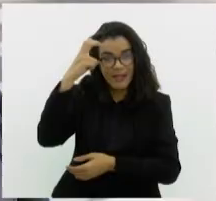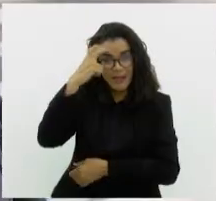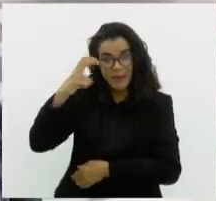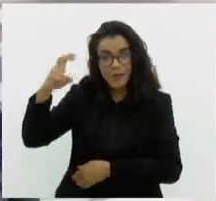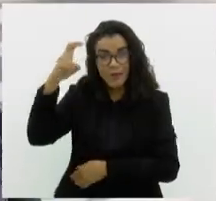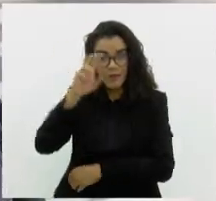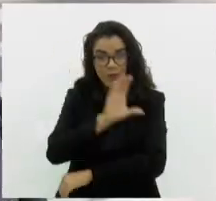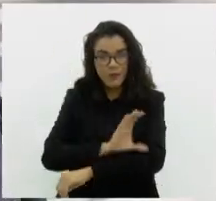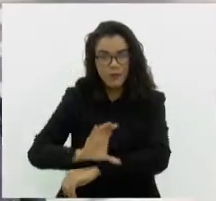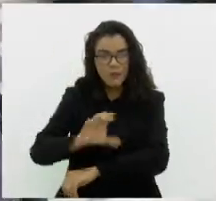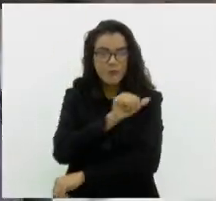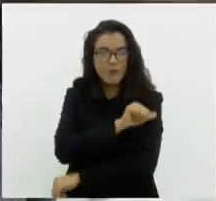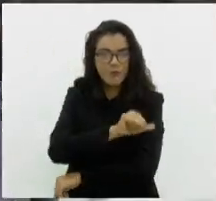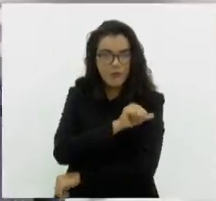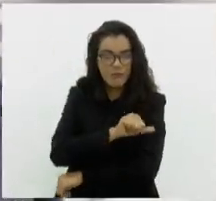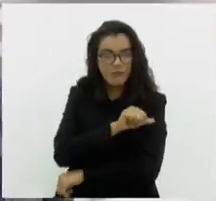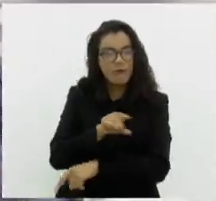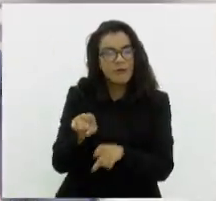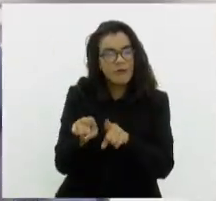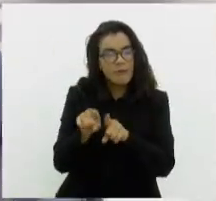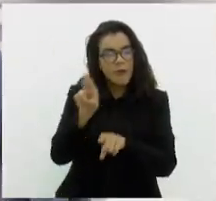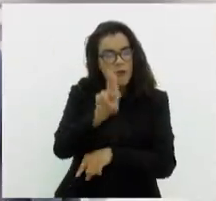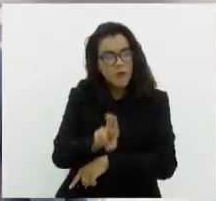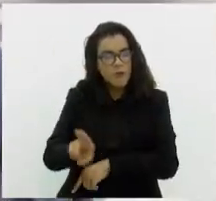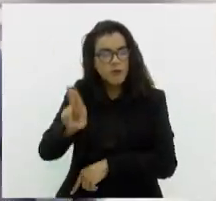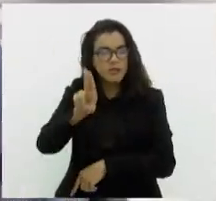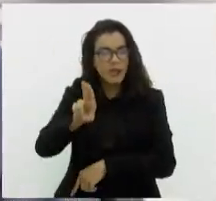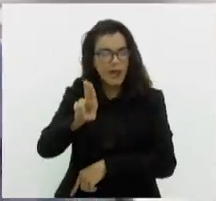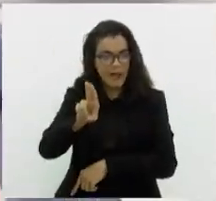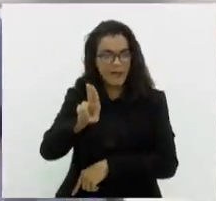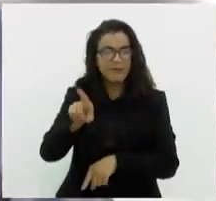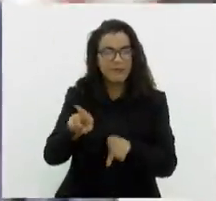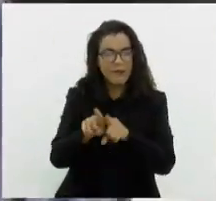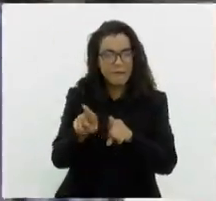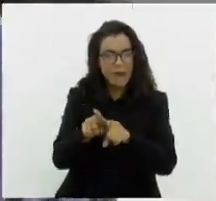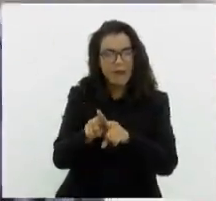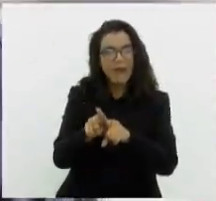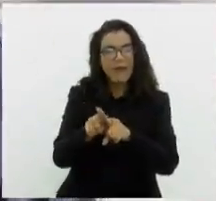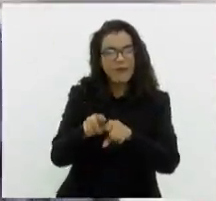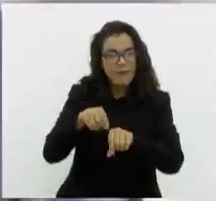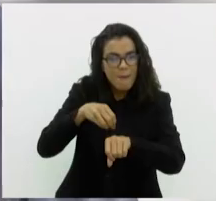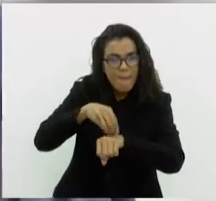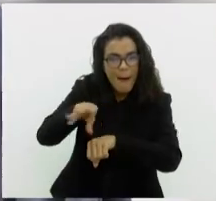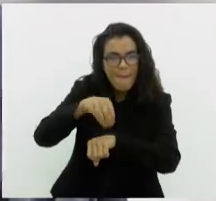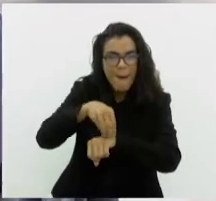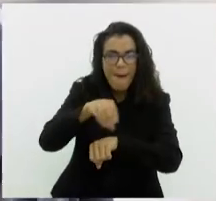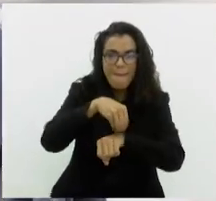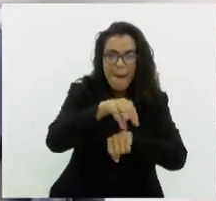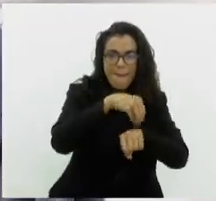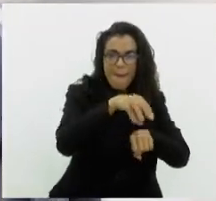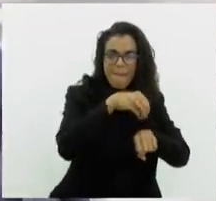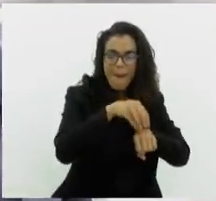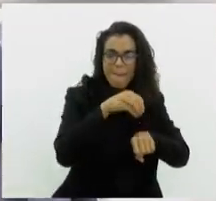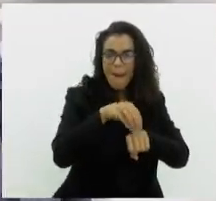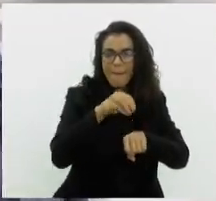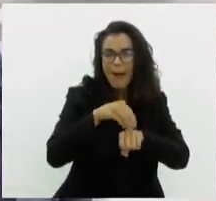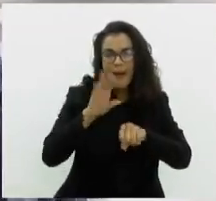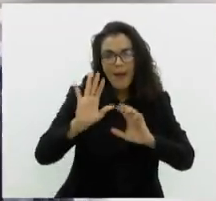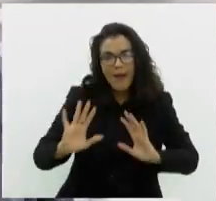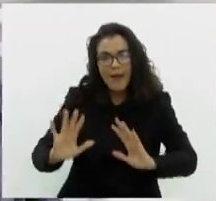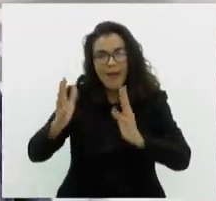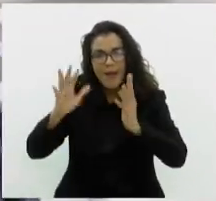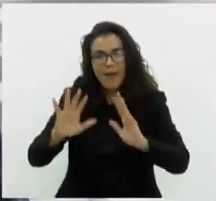do município do Rio, para a gente também usar os equipamentos culturais para levar atividades relacionadas à